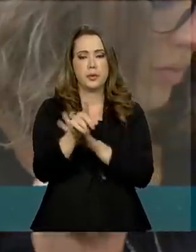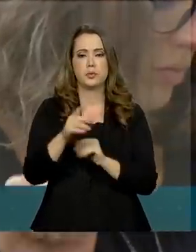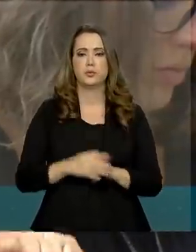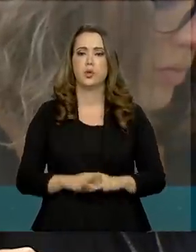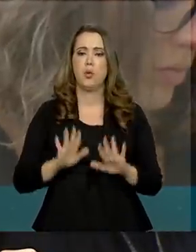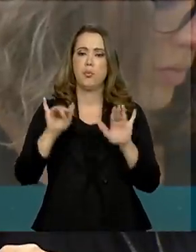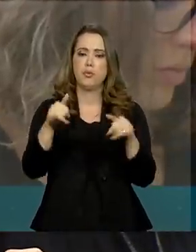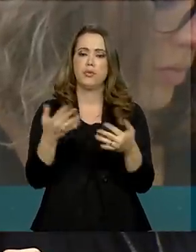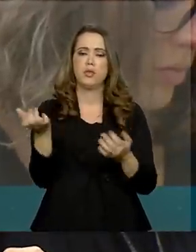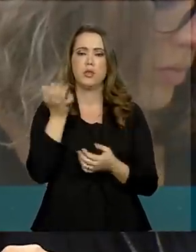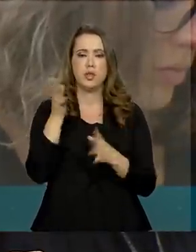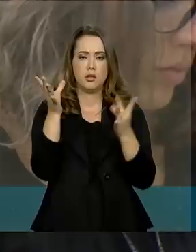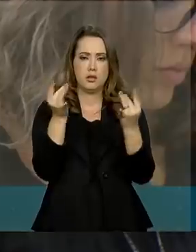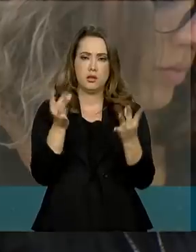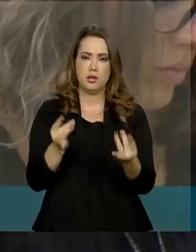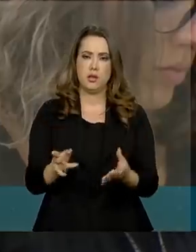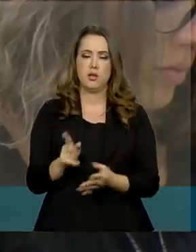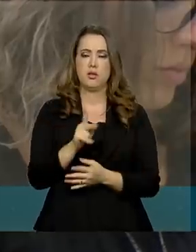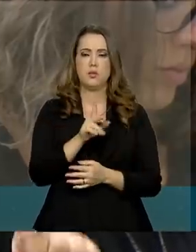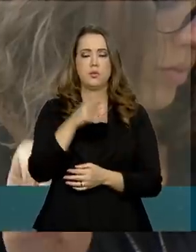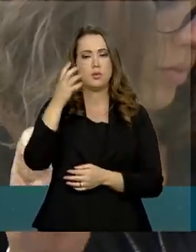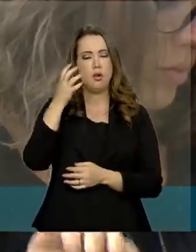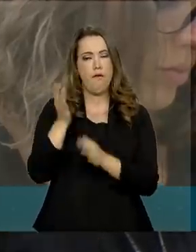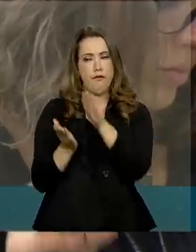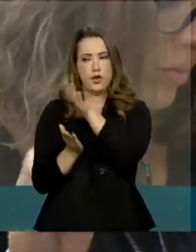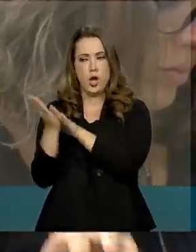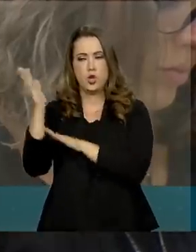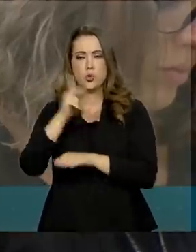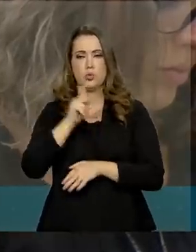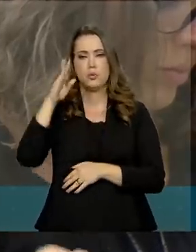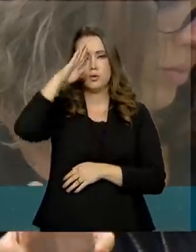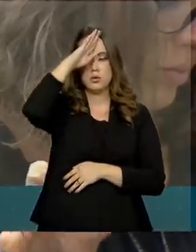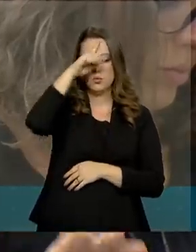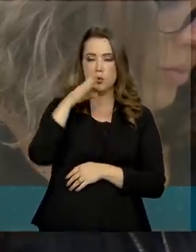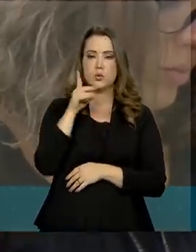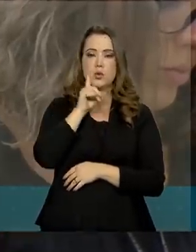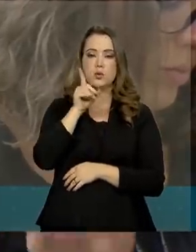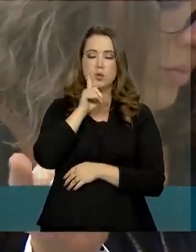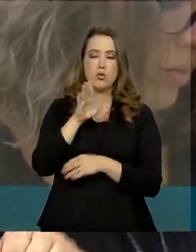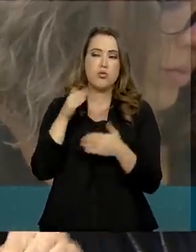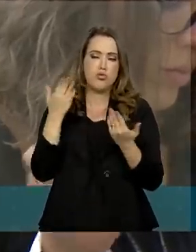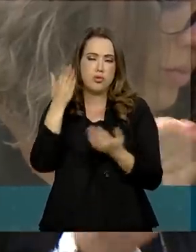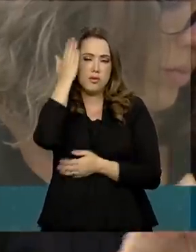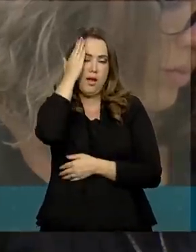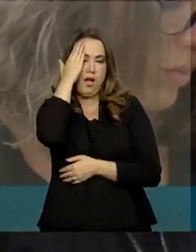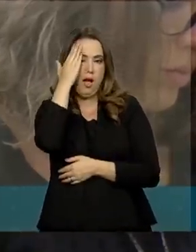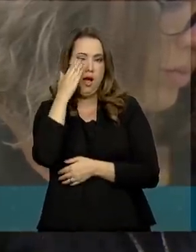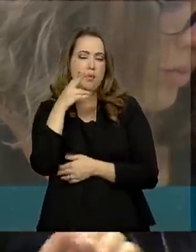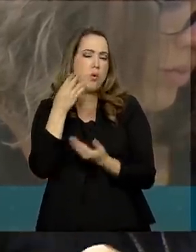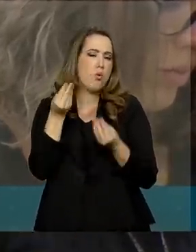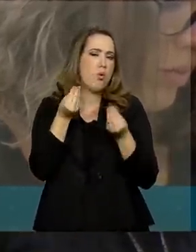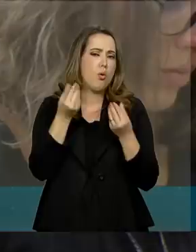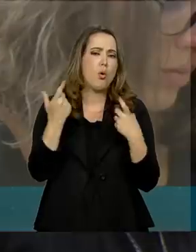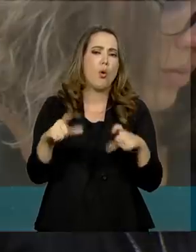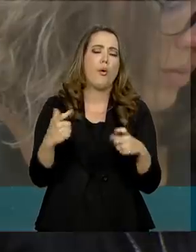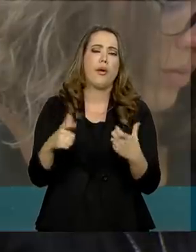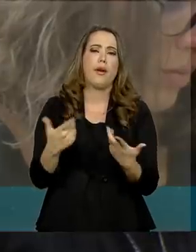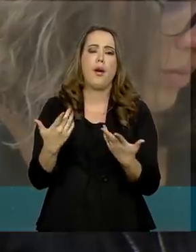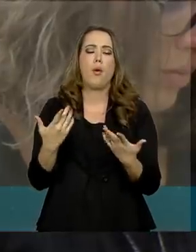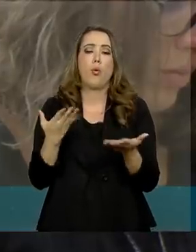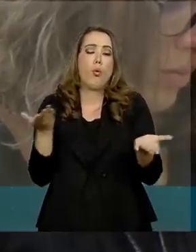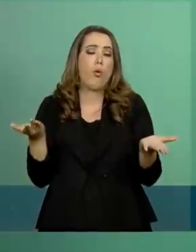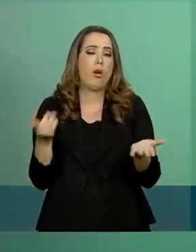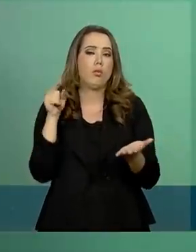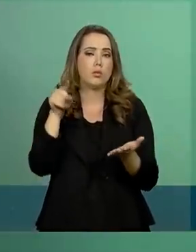queria detalhes da viagem do presidente aos Estados Unidos. Se já tem isso, quais são os dias, o que ele vai fazer, é Nova York, Miami, queria mais detalhes dessa